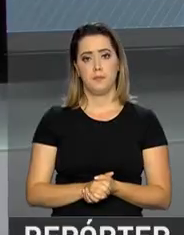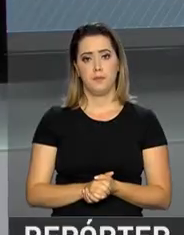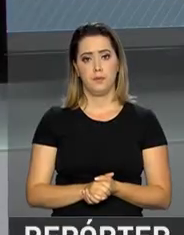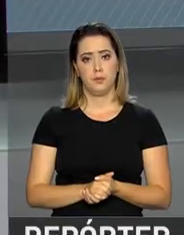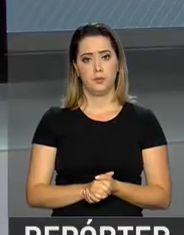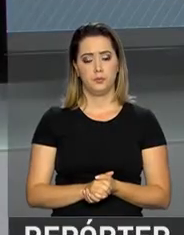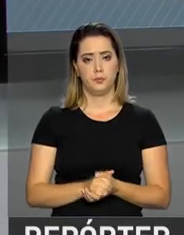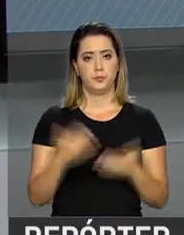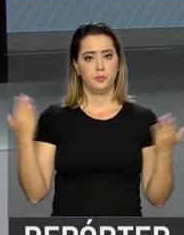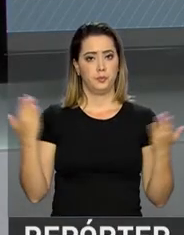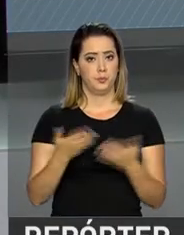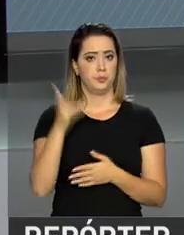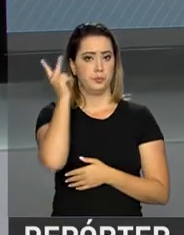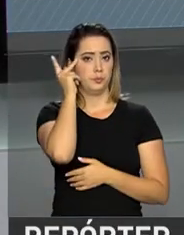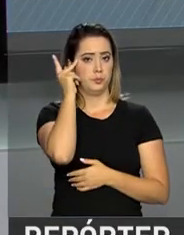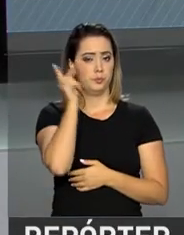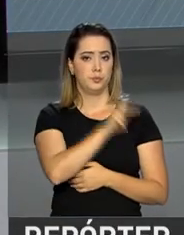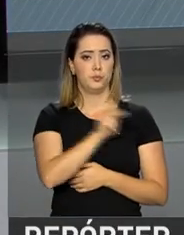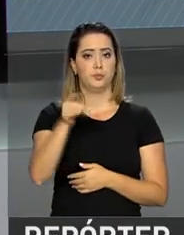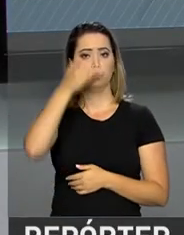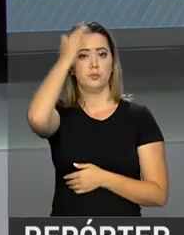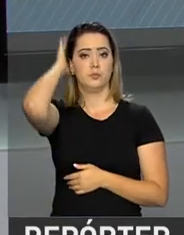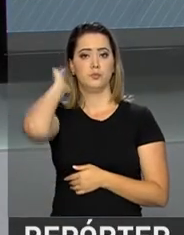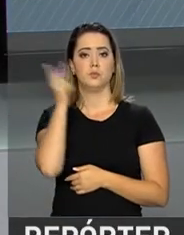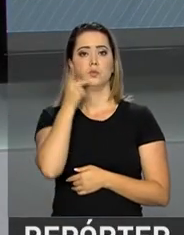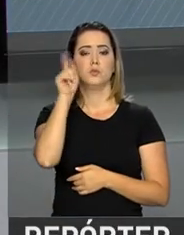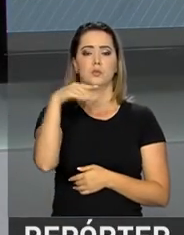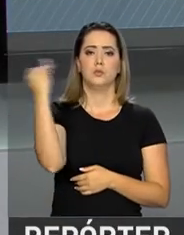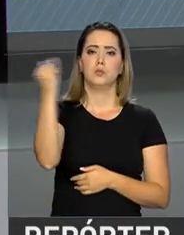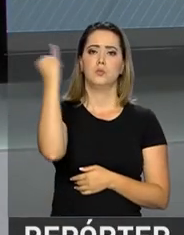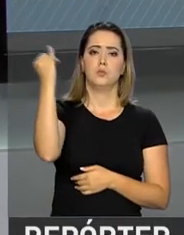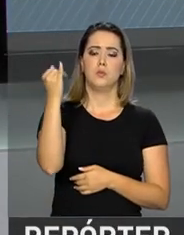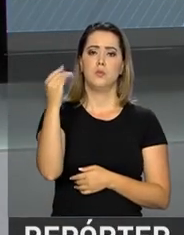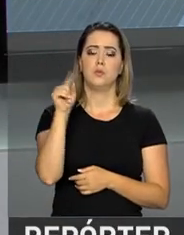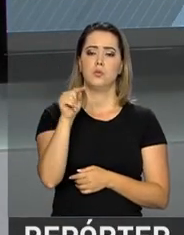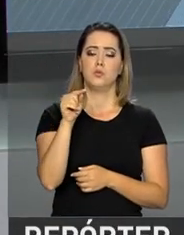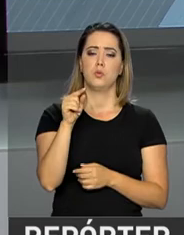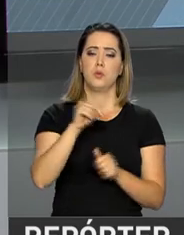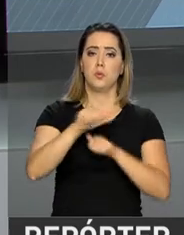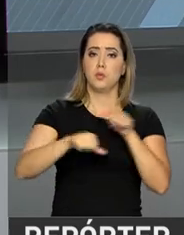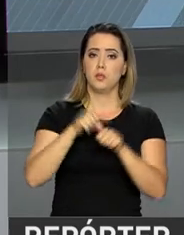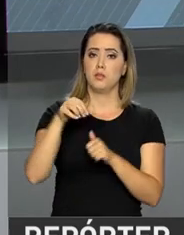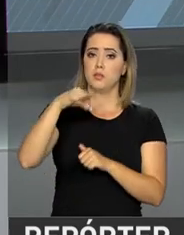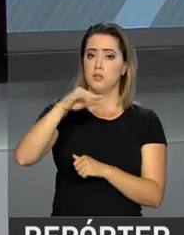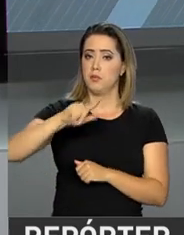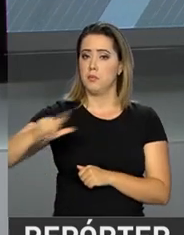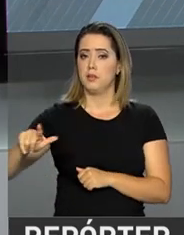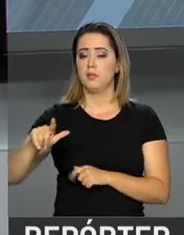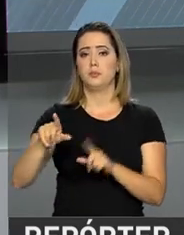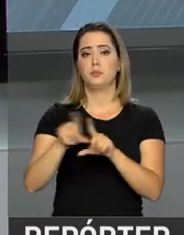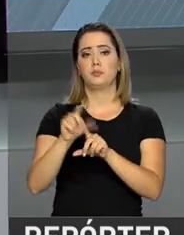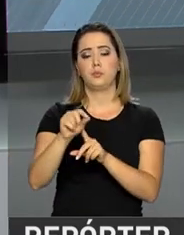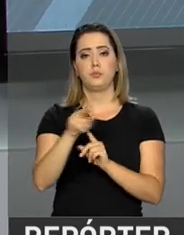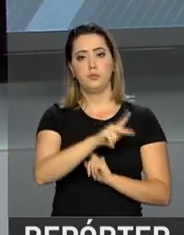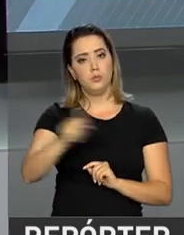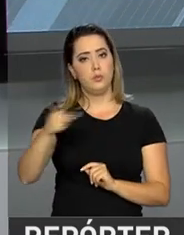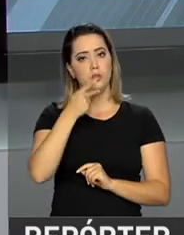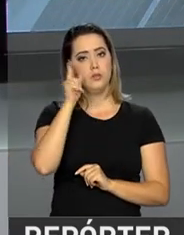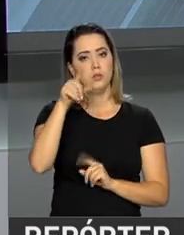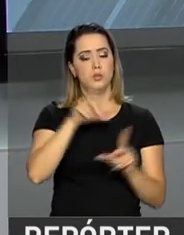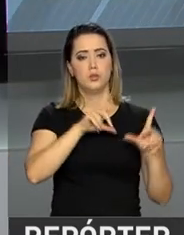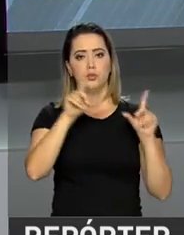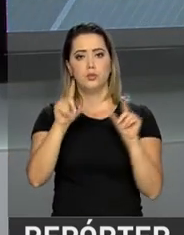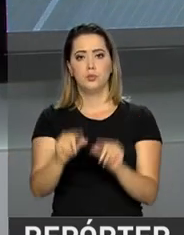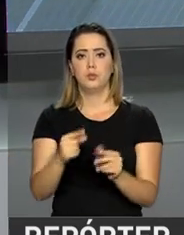E hoje, em São Paulo, o presidente Michel Temer falou sobre a mudança da meta fiscal. Para o presidente, a baixa